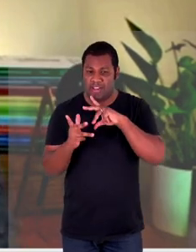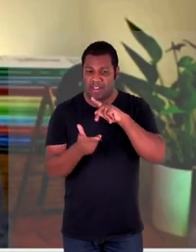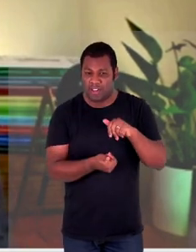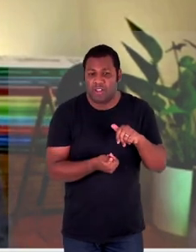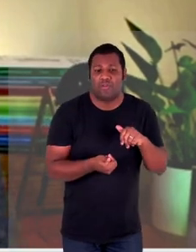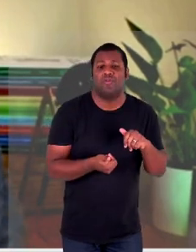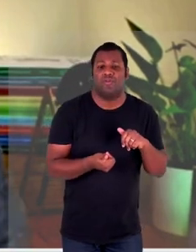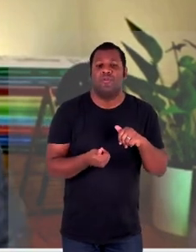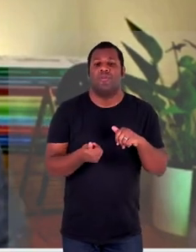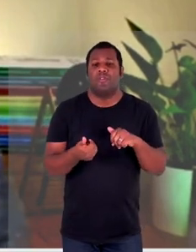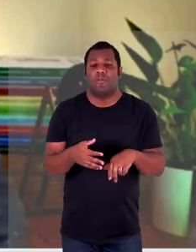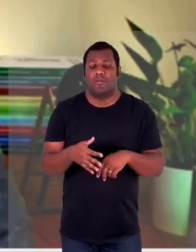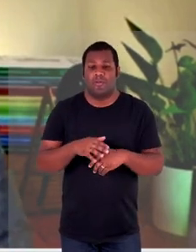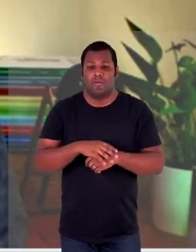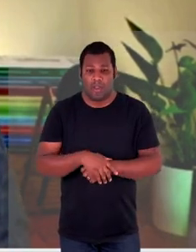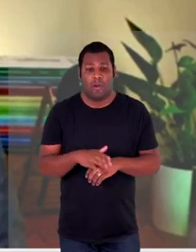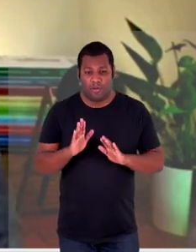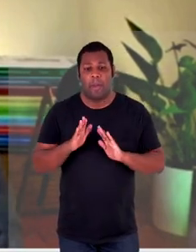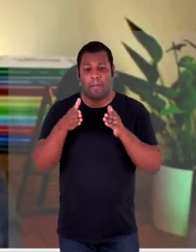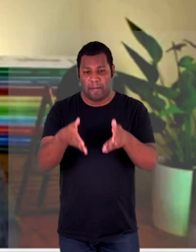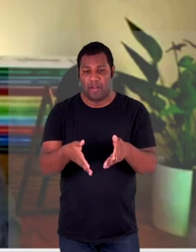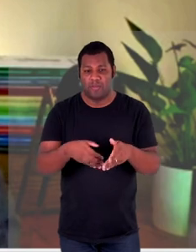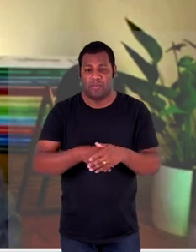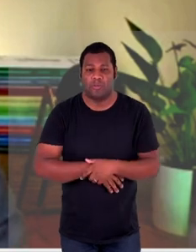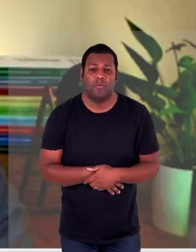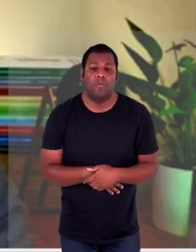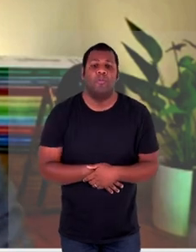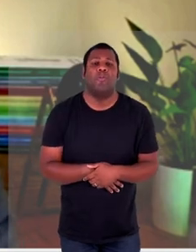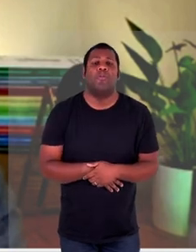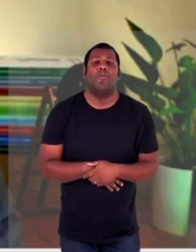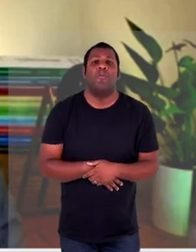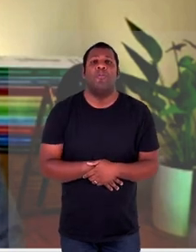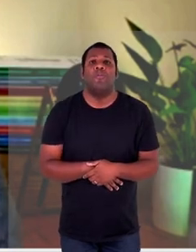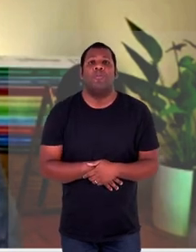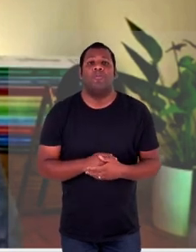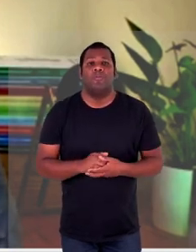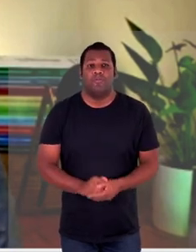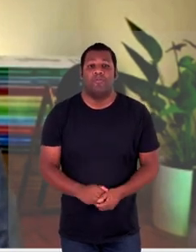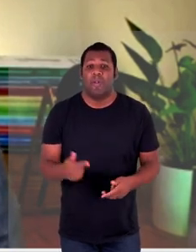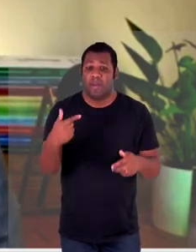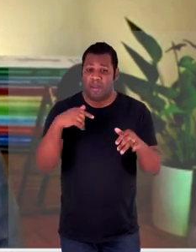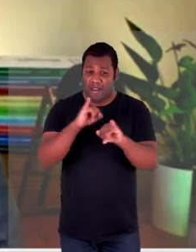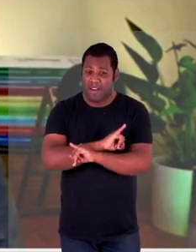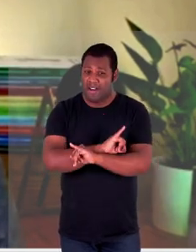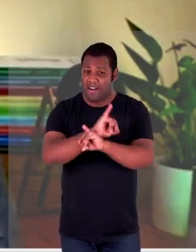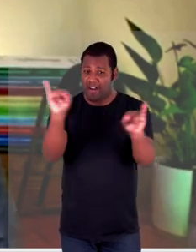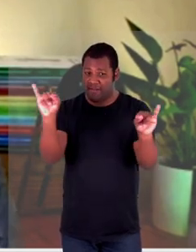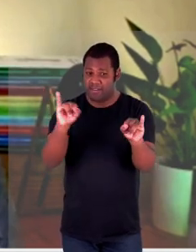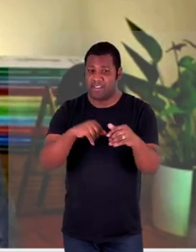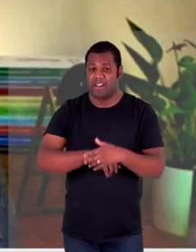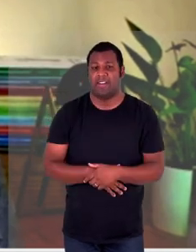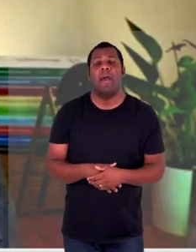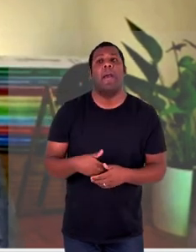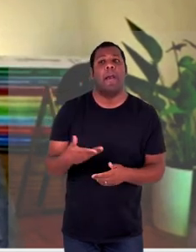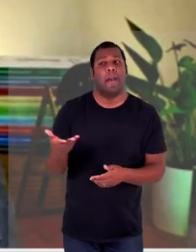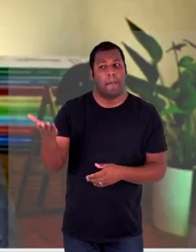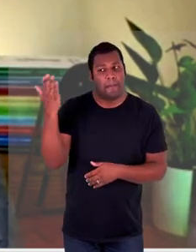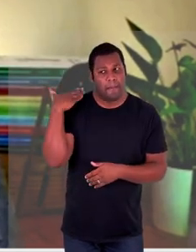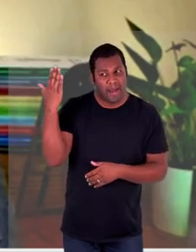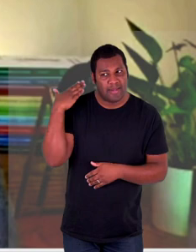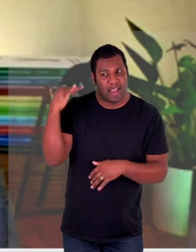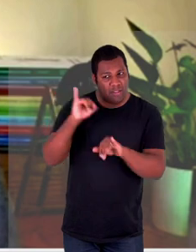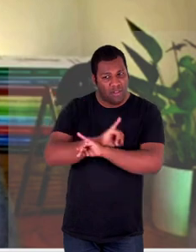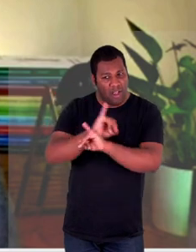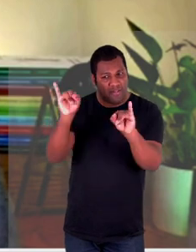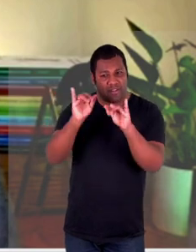manifestação. Antes de seguir eu gostaria de deixar claro público aqui algo que eu já disse antes de começarmos a